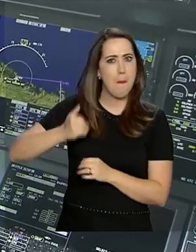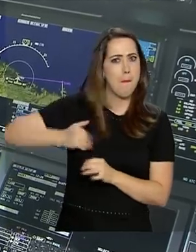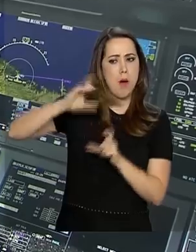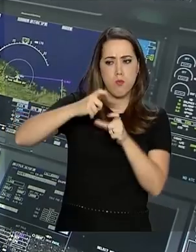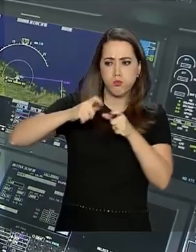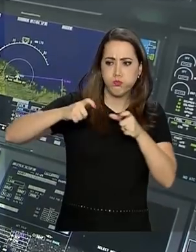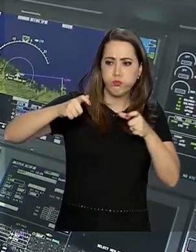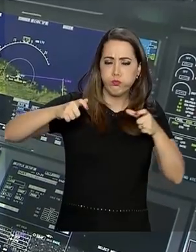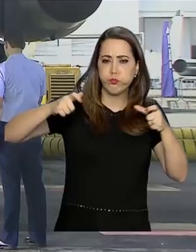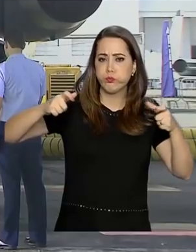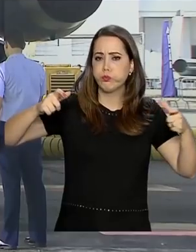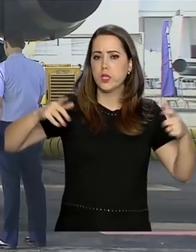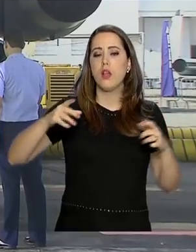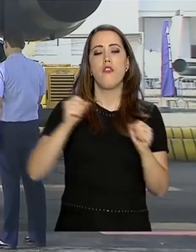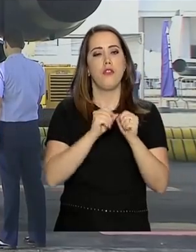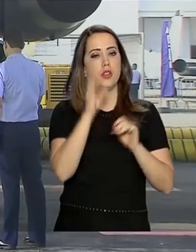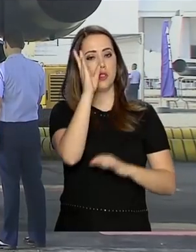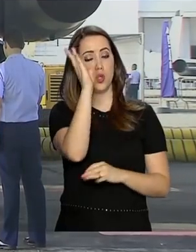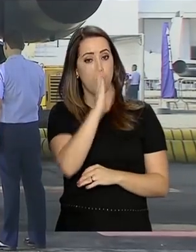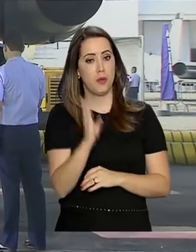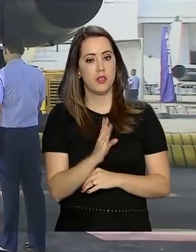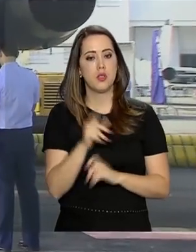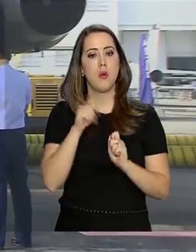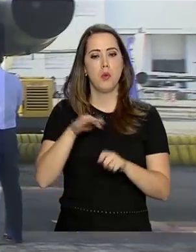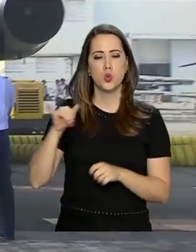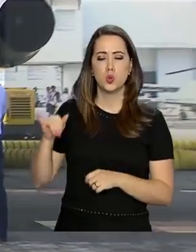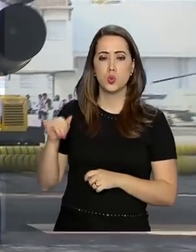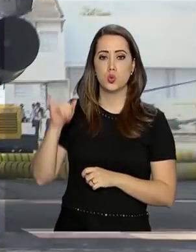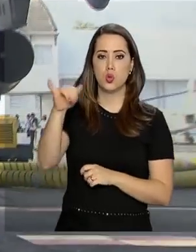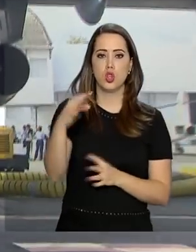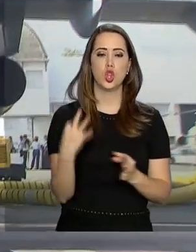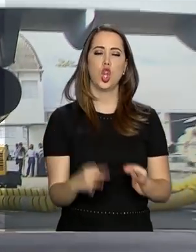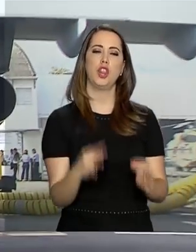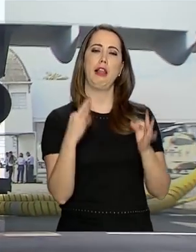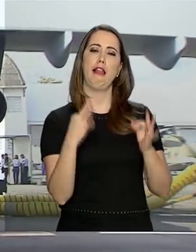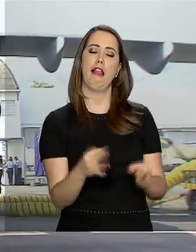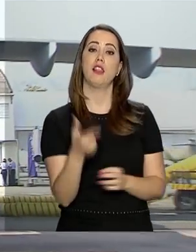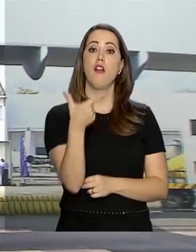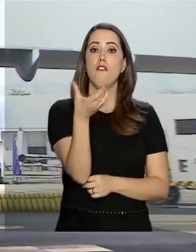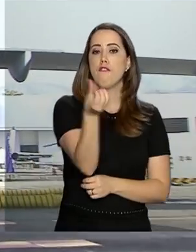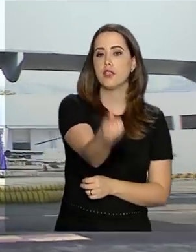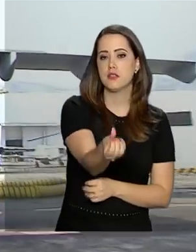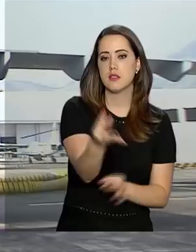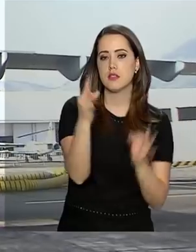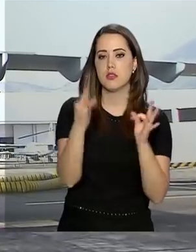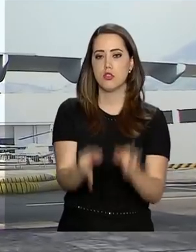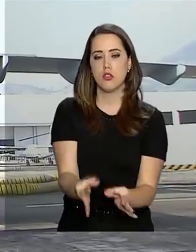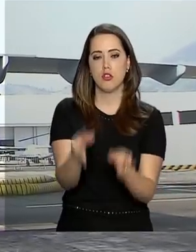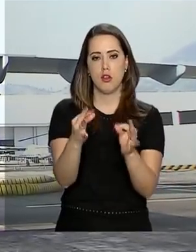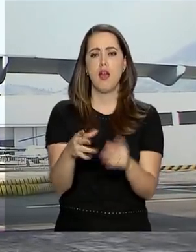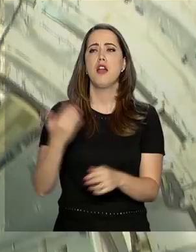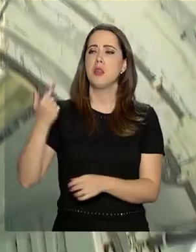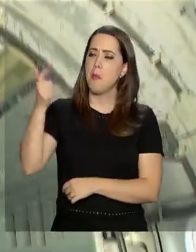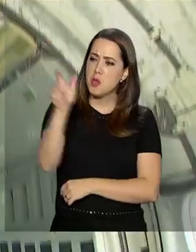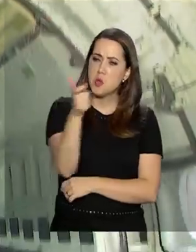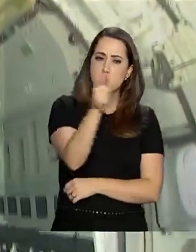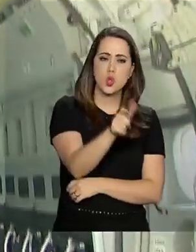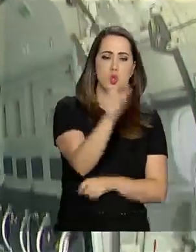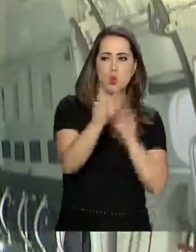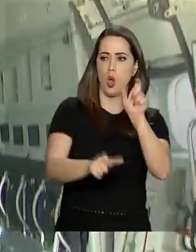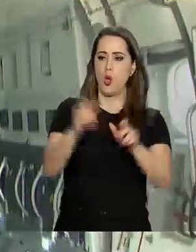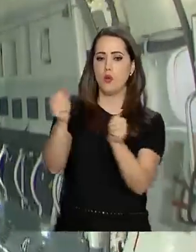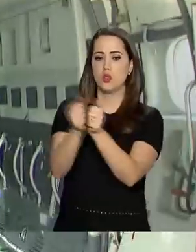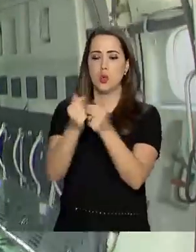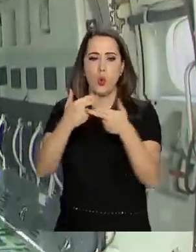produzida no Brasil. Para se ter uma ideia, ele pode voar carregando 26 toneladas. Além dos passageiros, materiais como